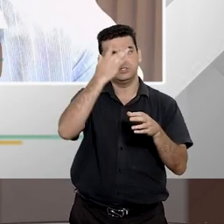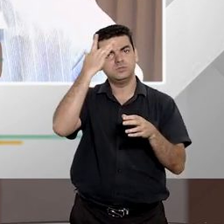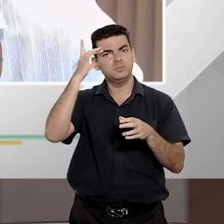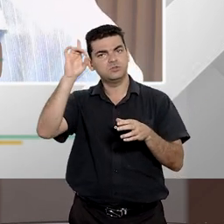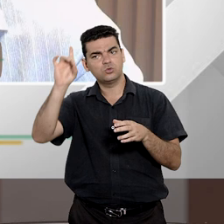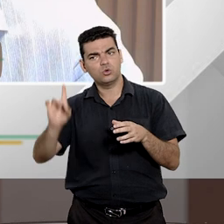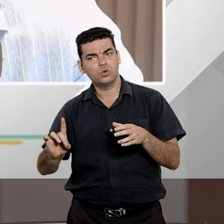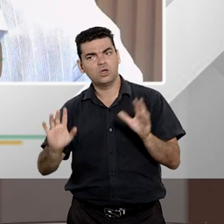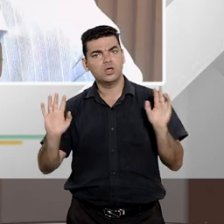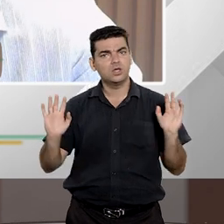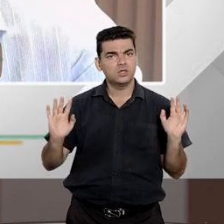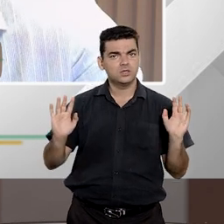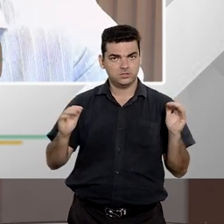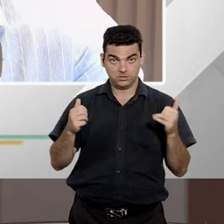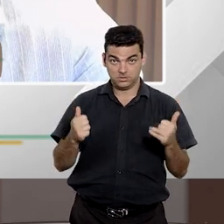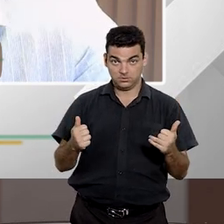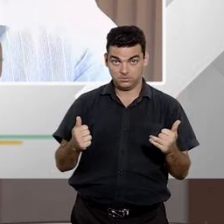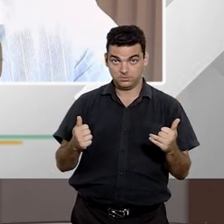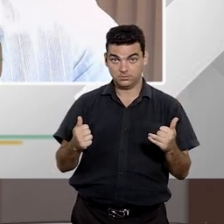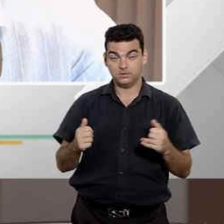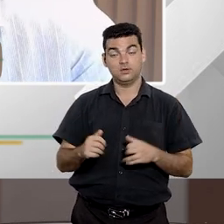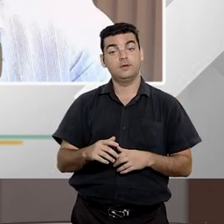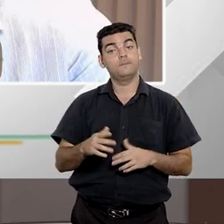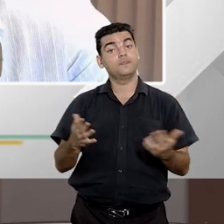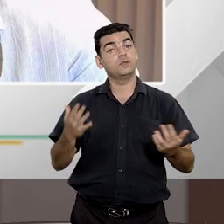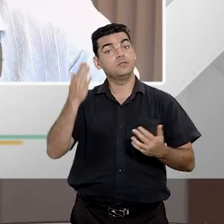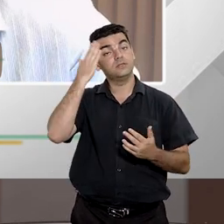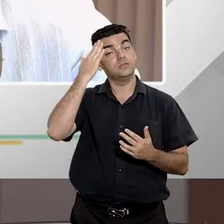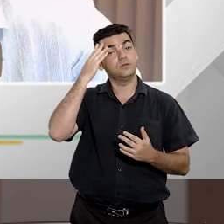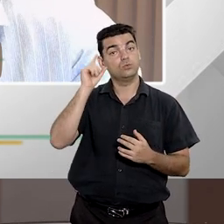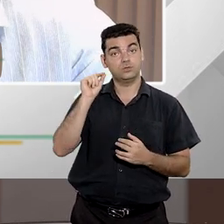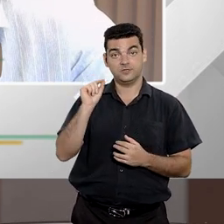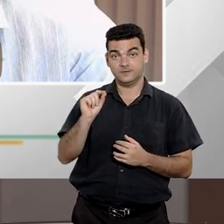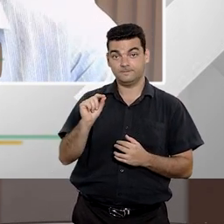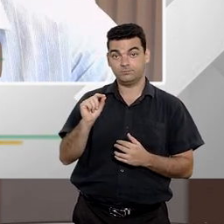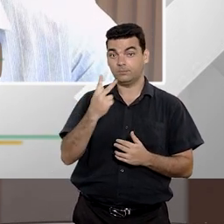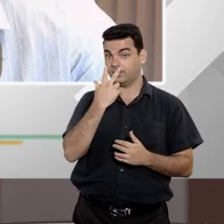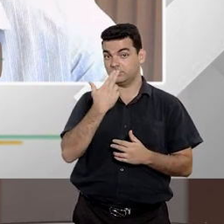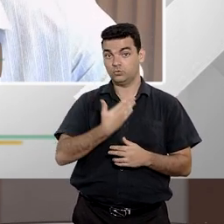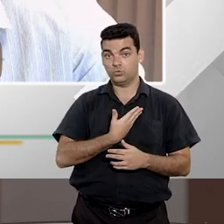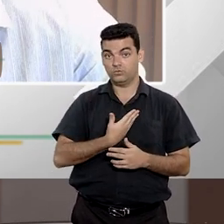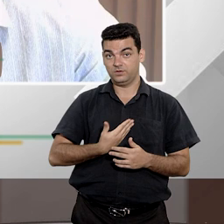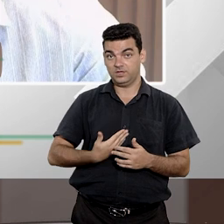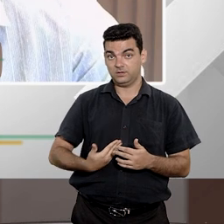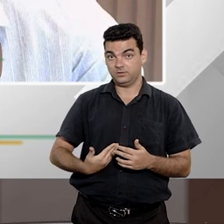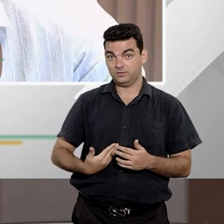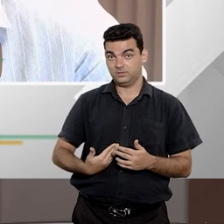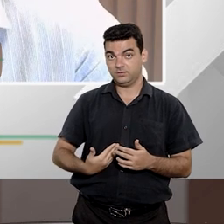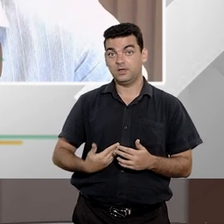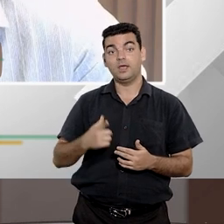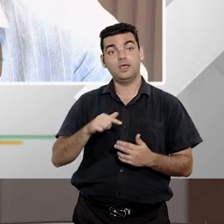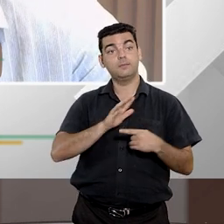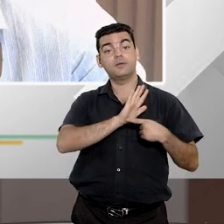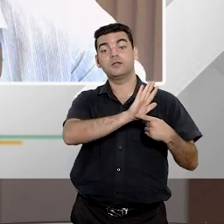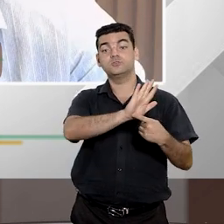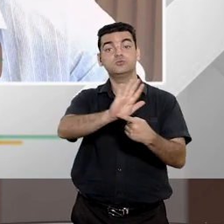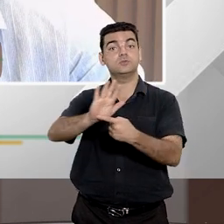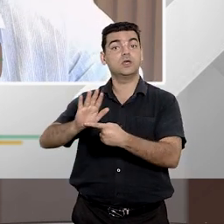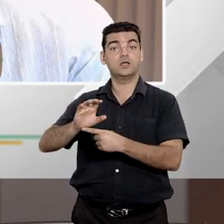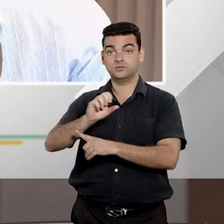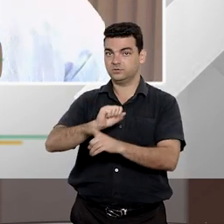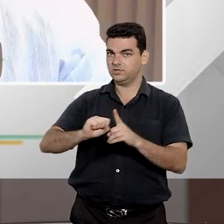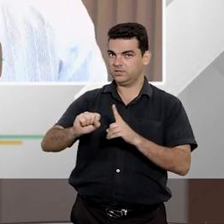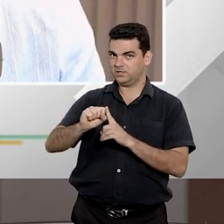direito individual homogêneo. É importante nós lembrarmos que o Estado existe para atender às demandas da